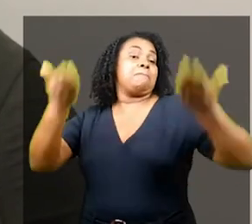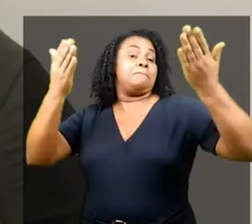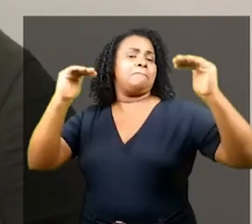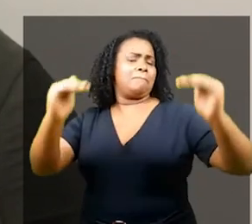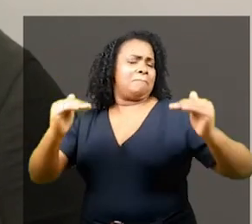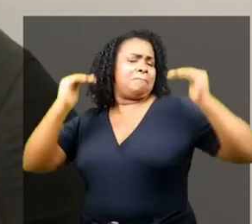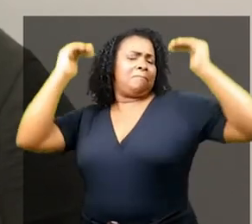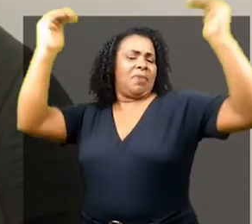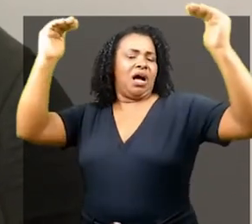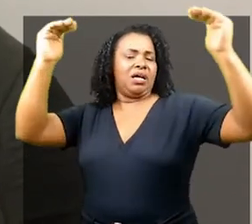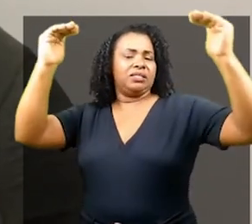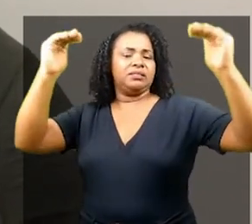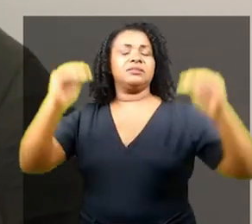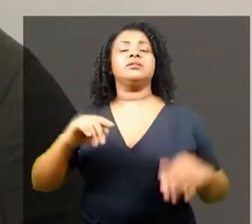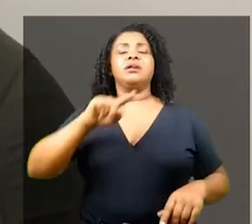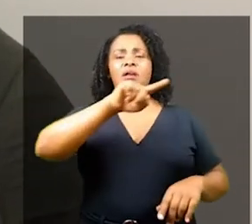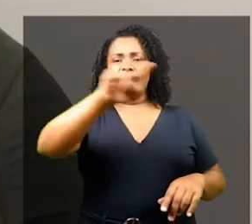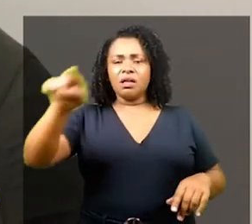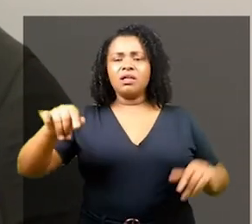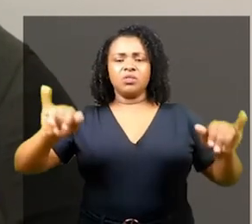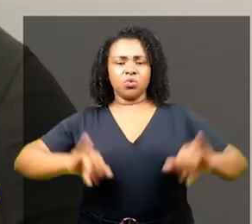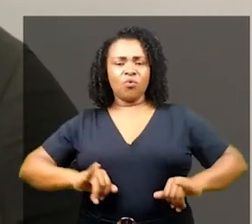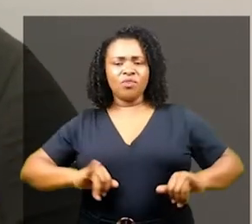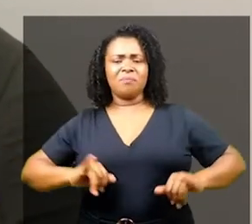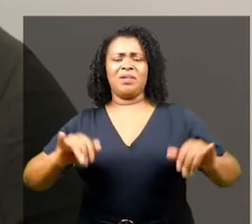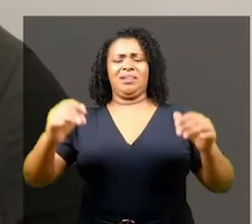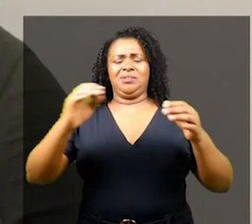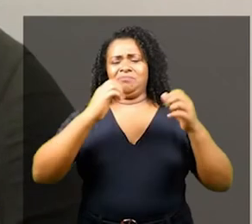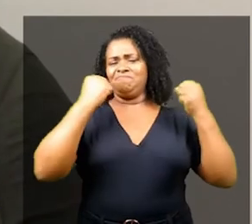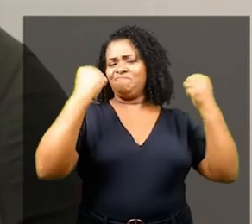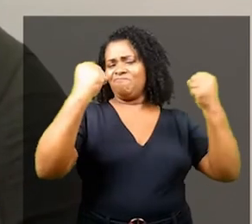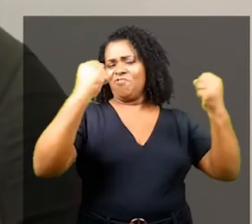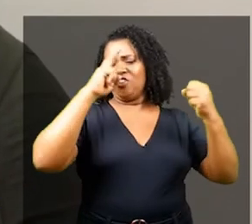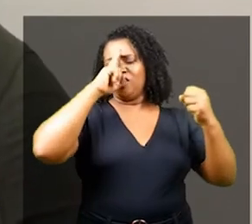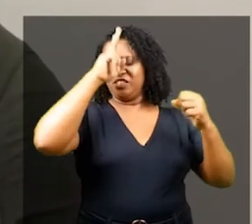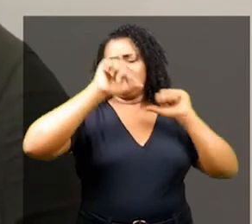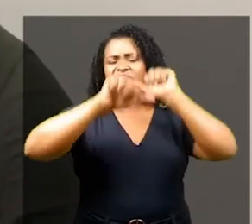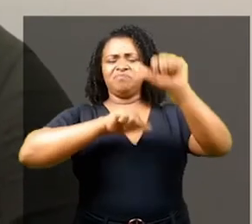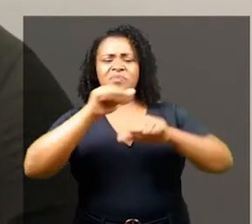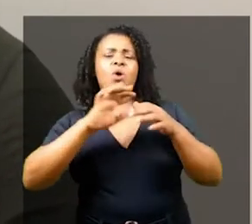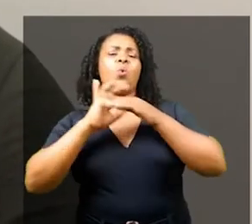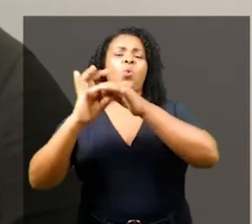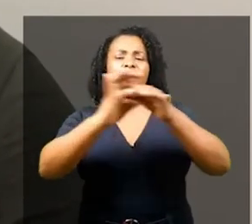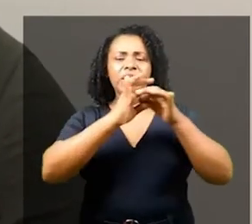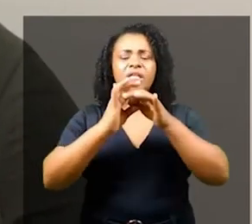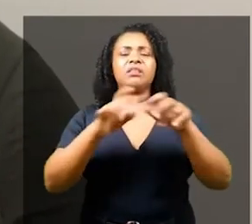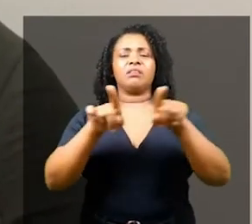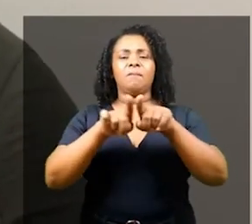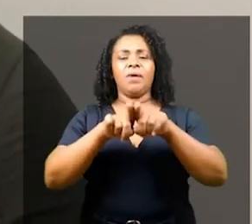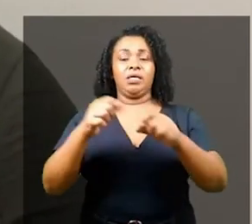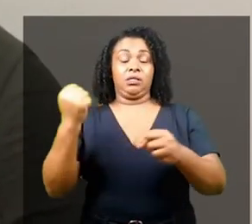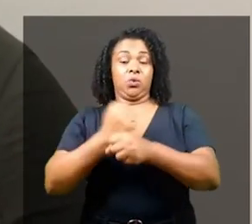pertencimento também nos fortalece, nos une, nos conecta a uma força imensa,